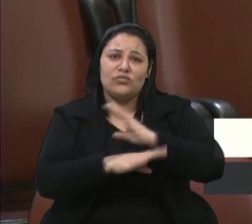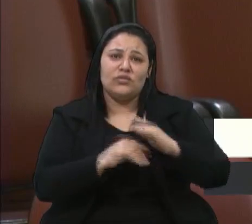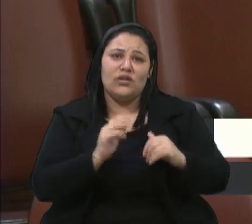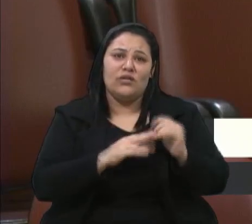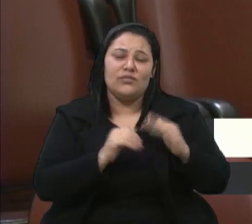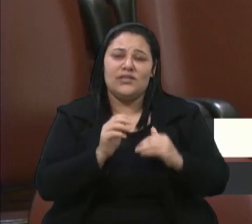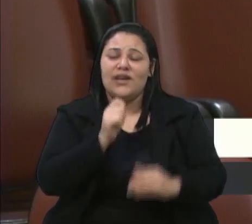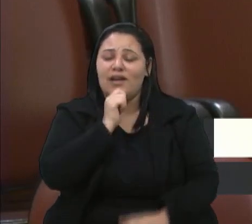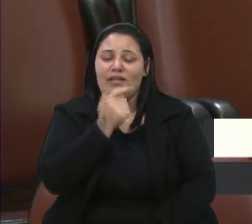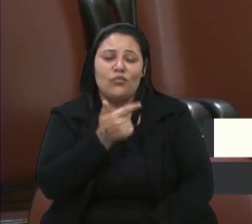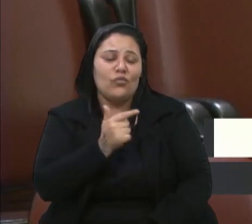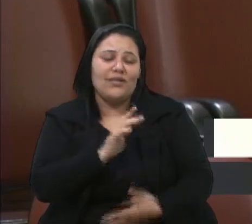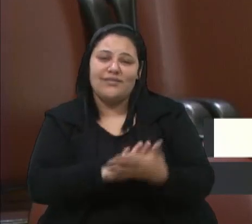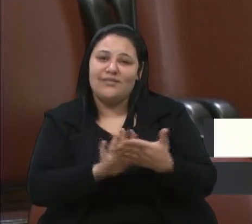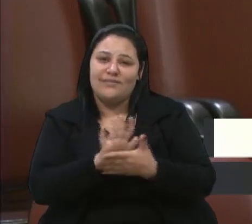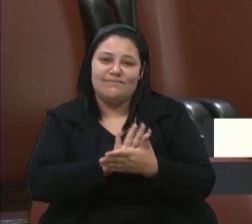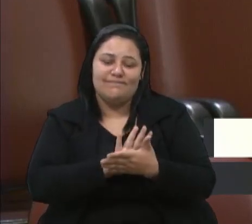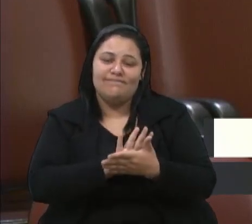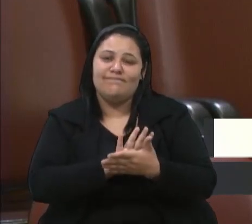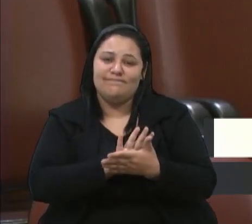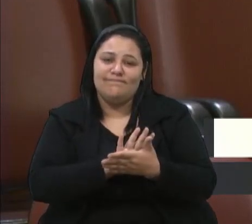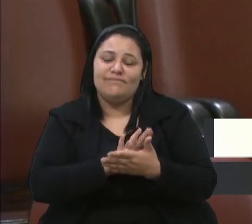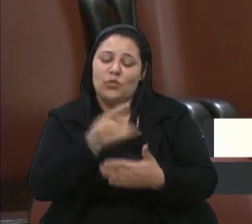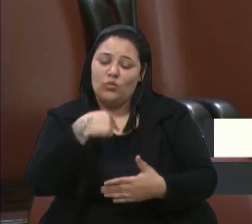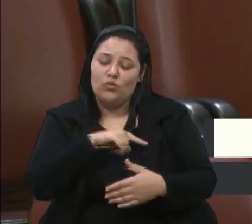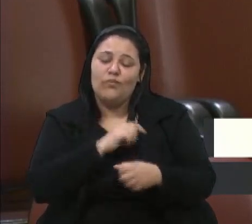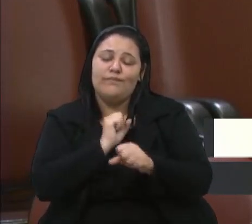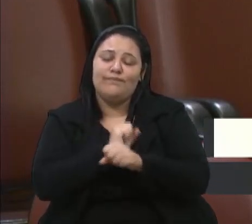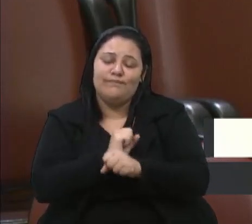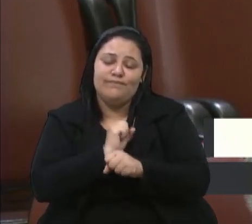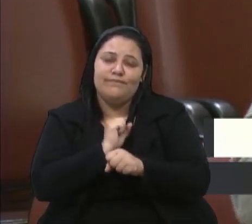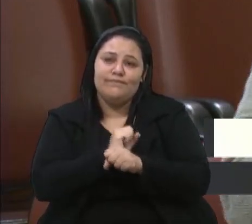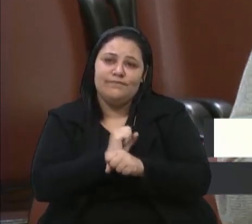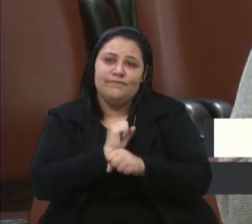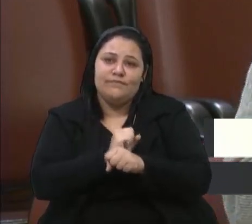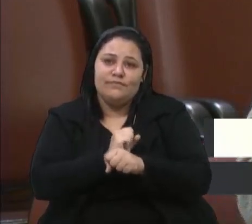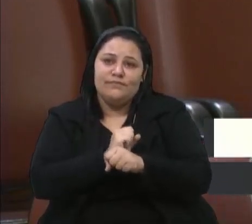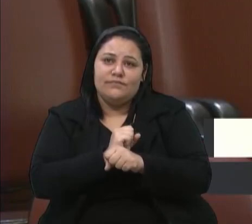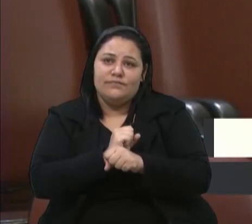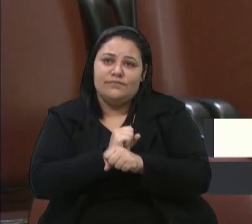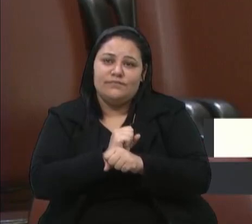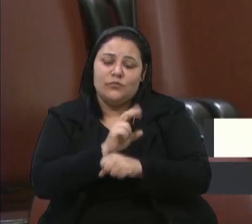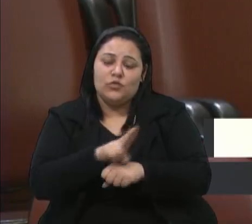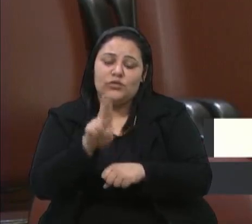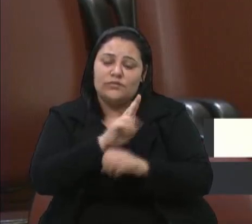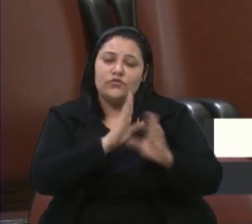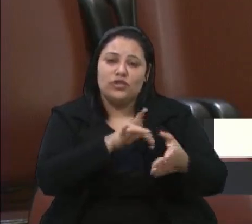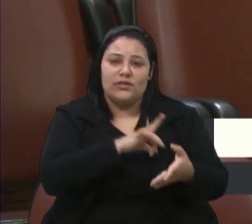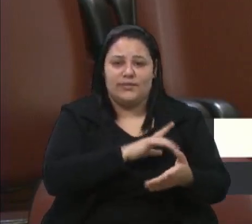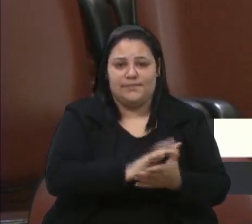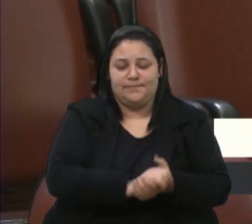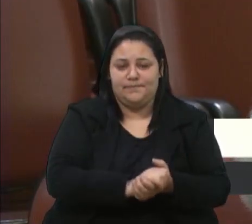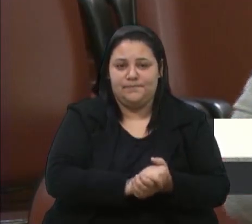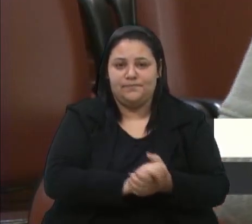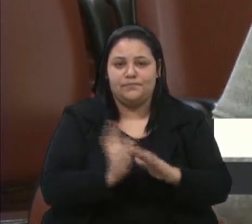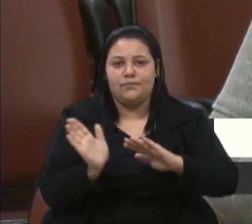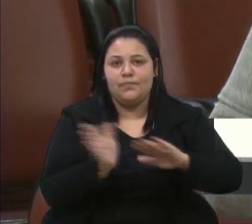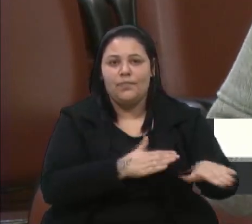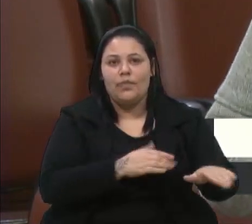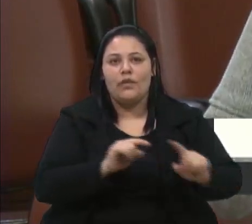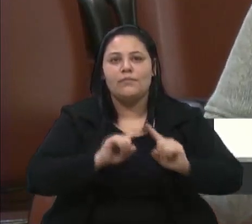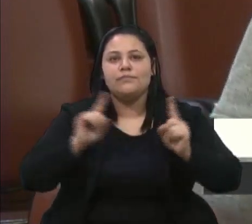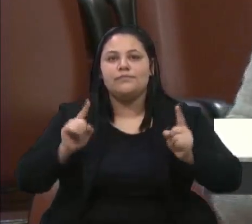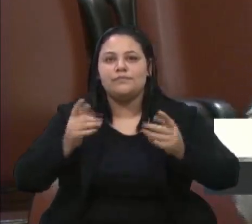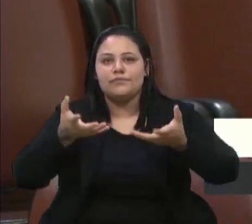tem diagnóstico pronto ainda. Então nós esperamos, de repente, otimizar o que já tem. Mas eu quero falar de sexta-feira também,